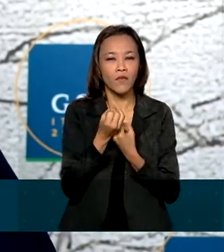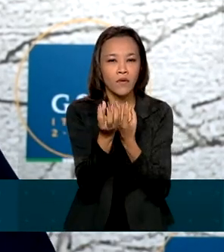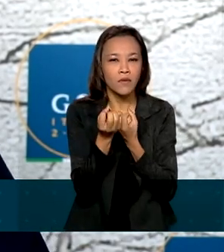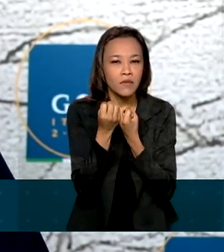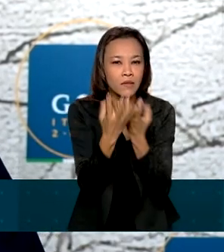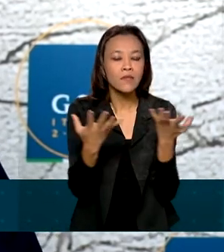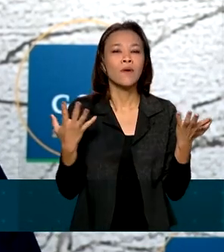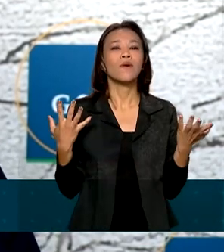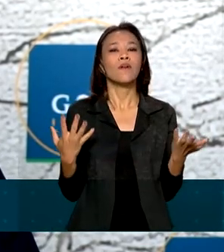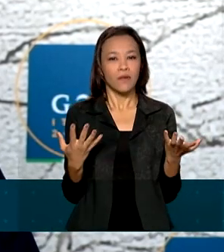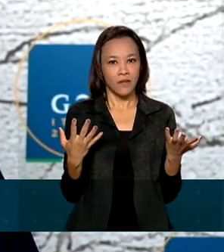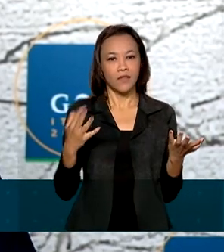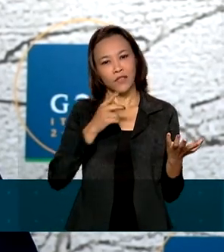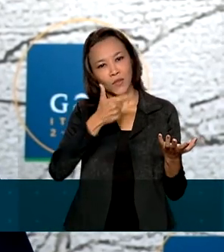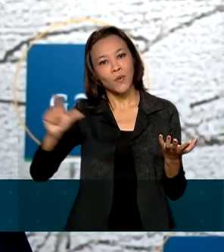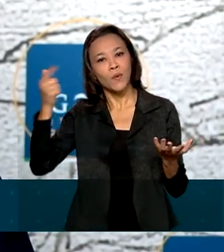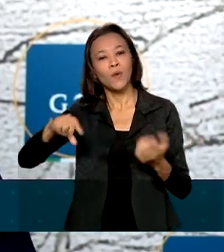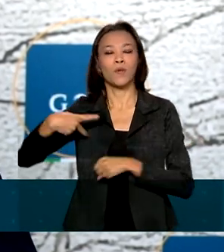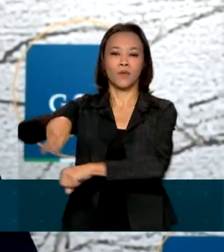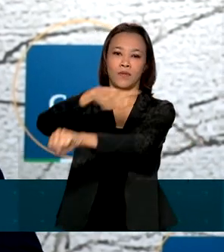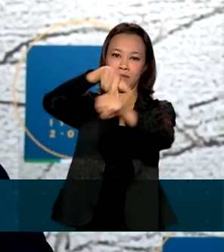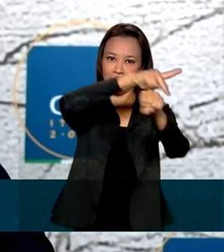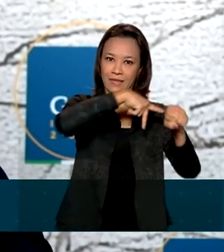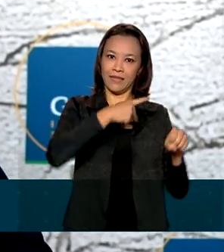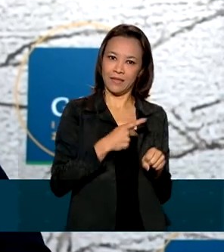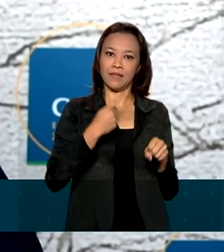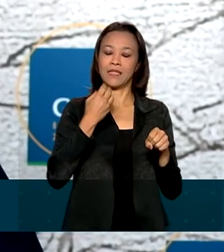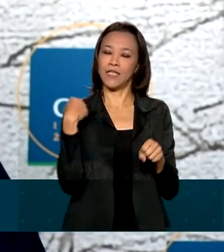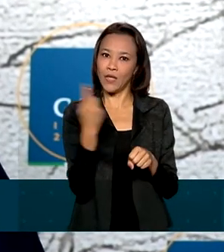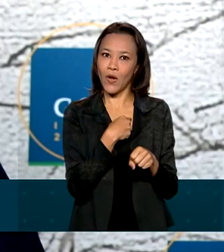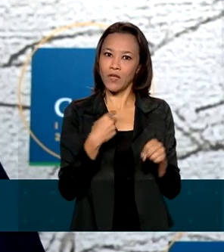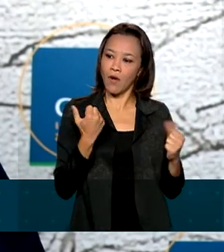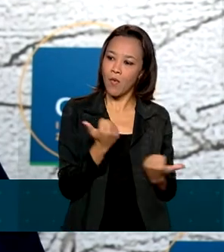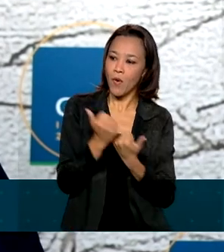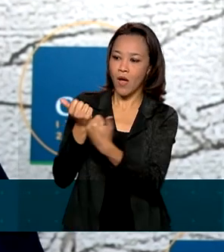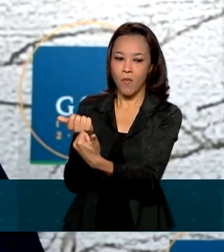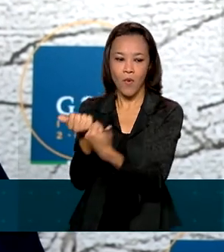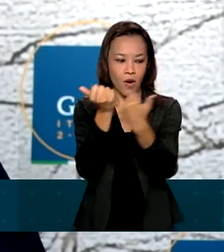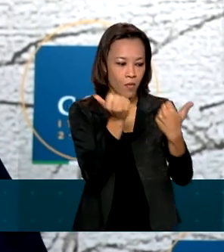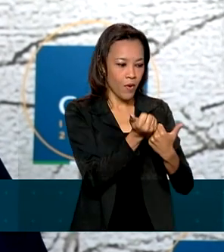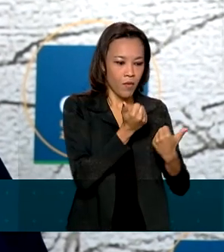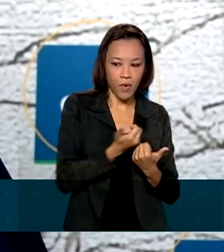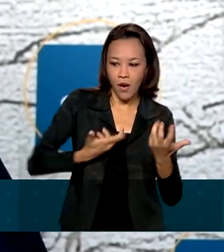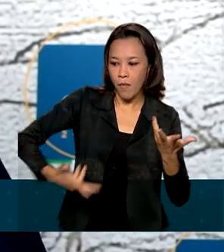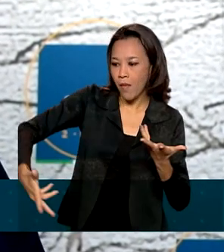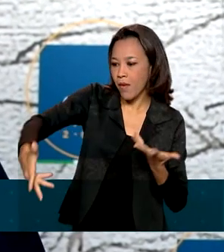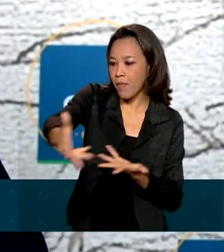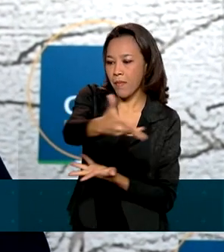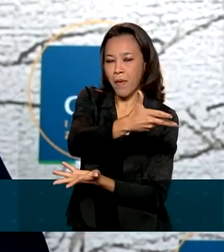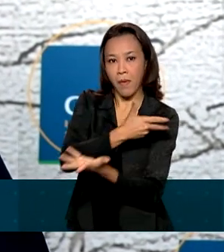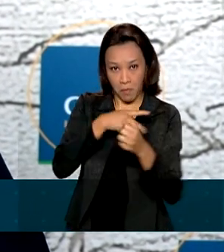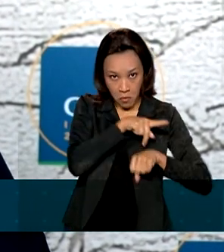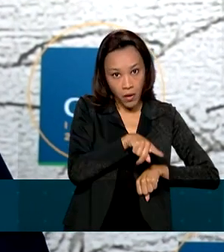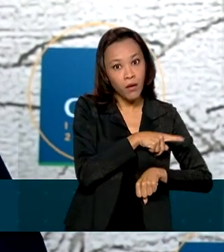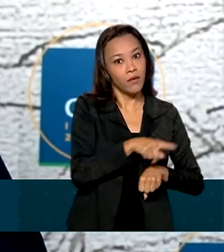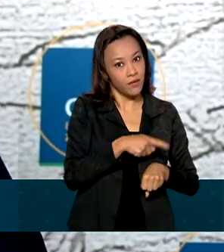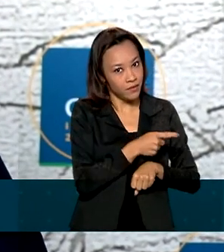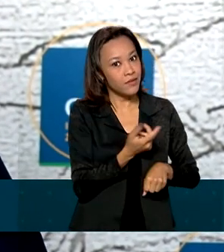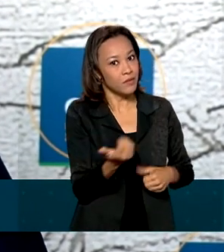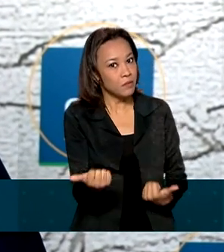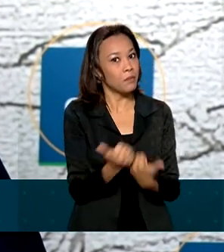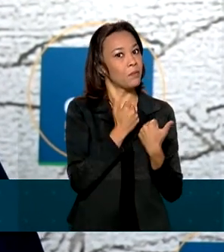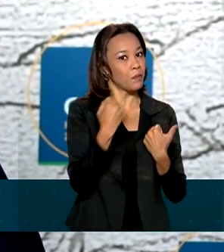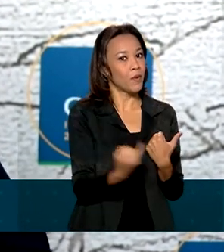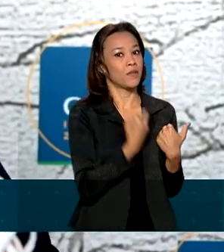países, com informações de outros países, de forma que a gente possa ter uma cooperação que seja valorosa para o país, em termos de desenvolvimento